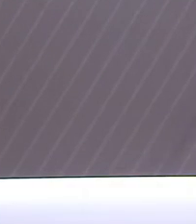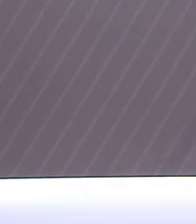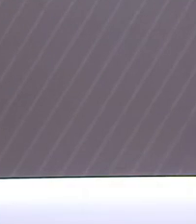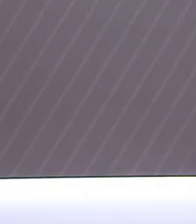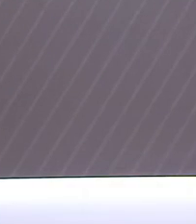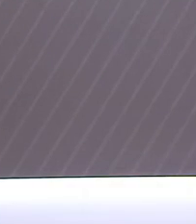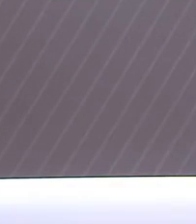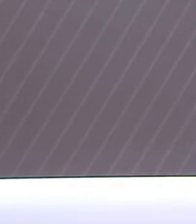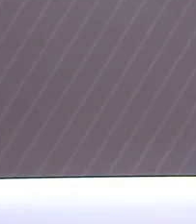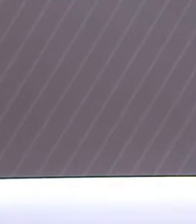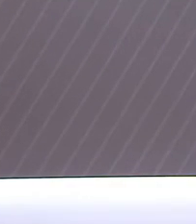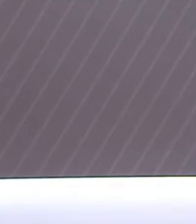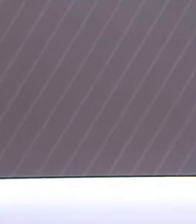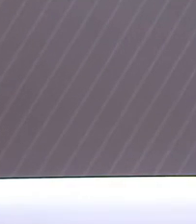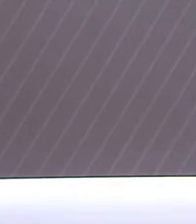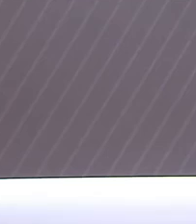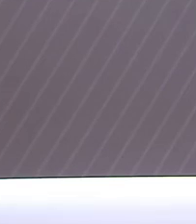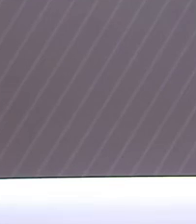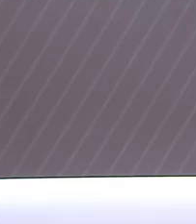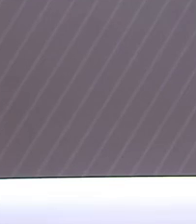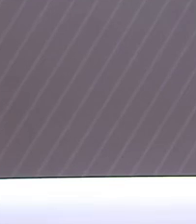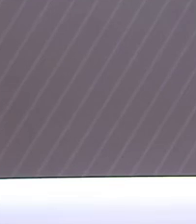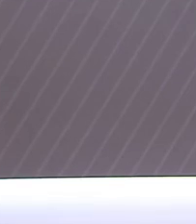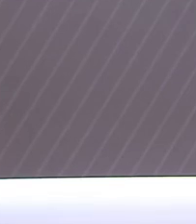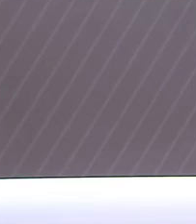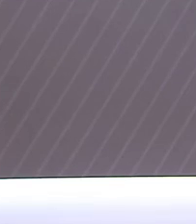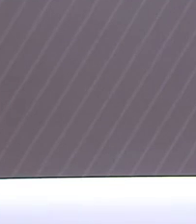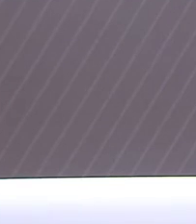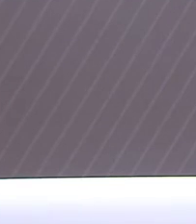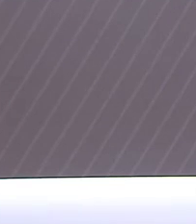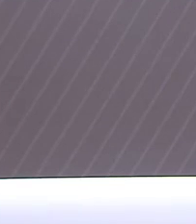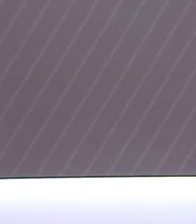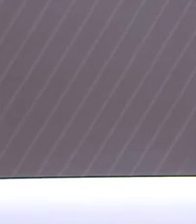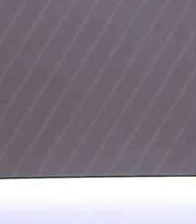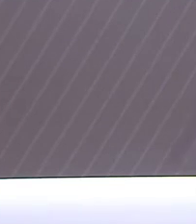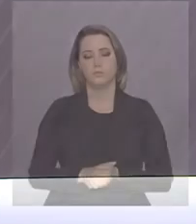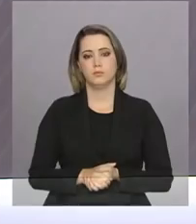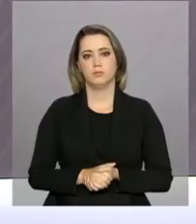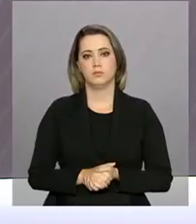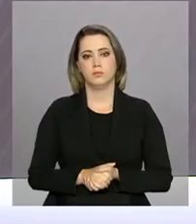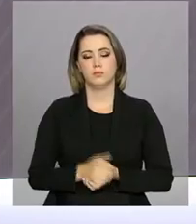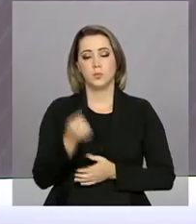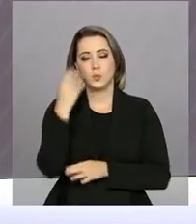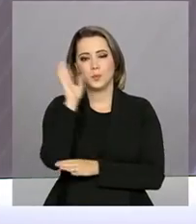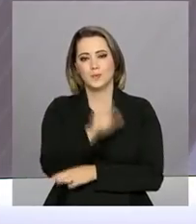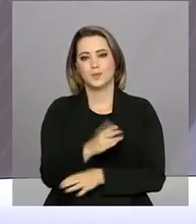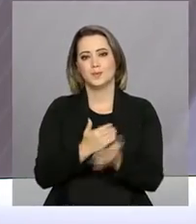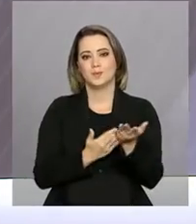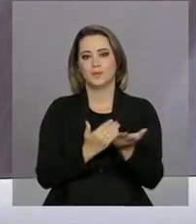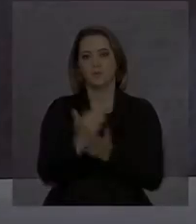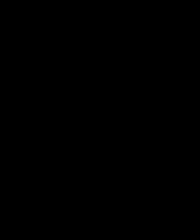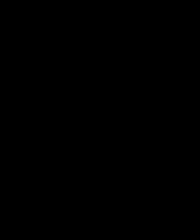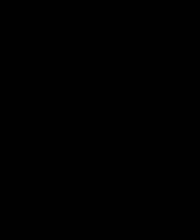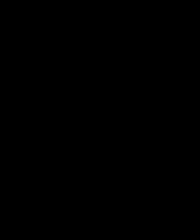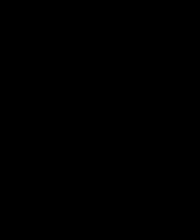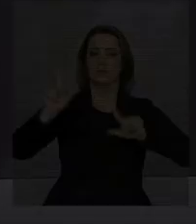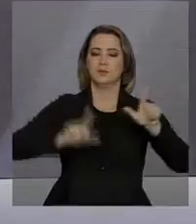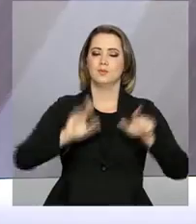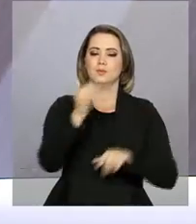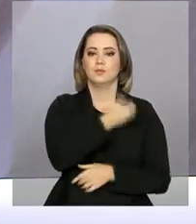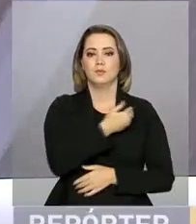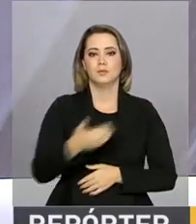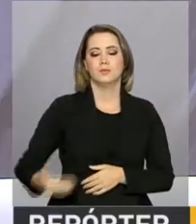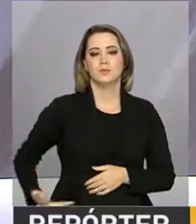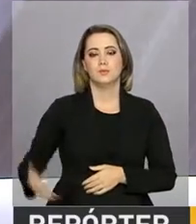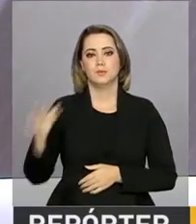Nós ficamos por aqui e voltamos às 5 da tarde na próxima edição do Repórter NBR. Uma ótima tarde para você e continue com a